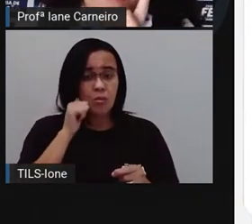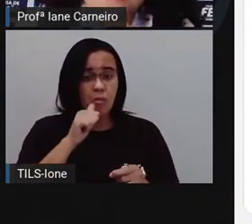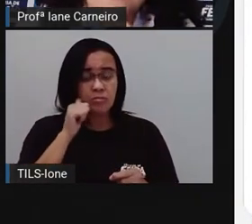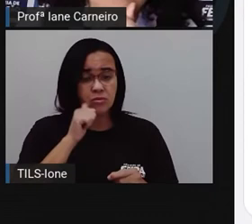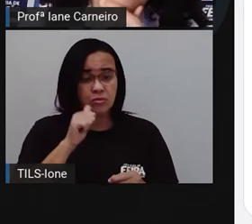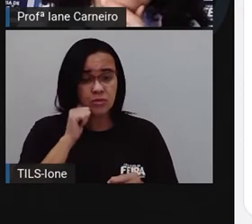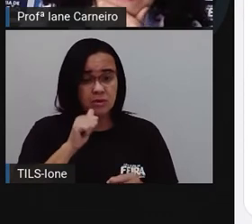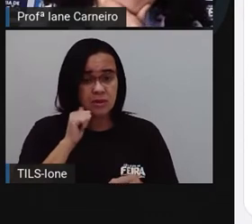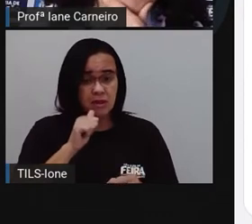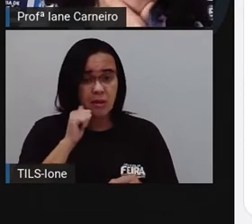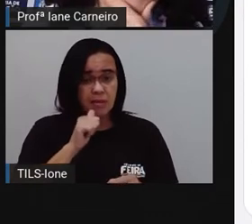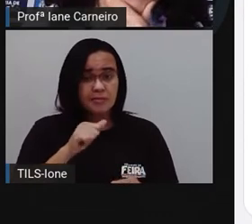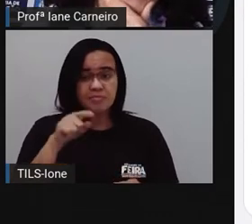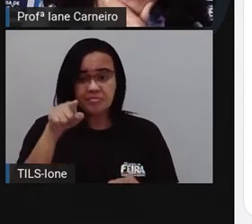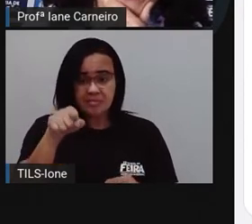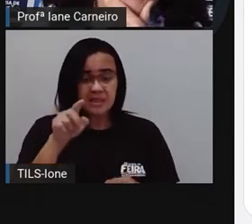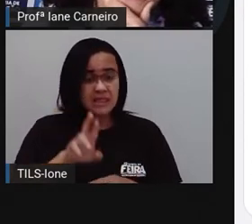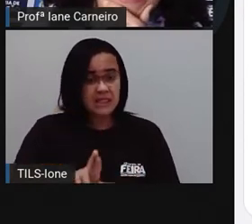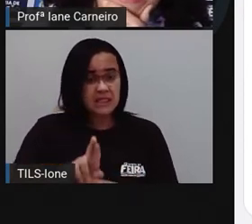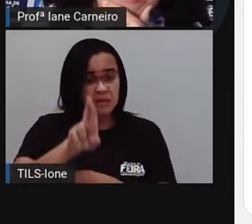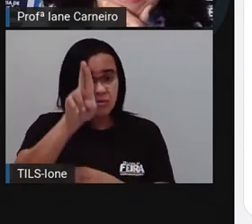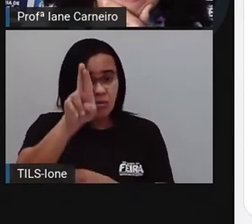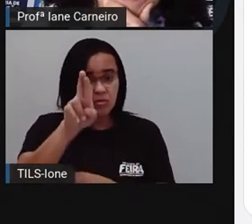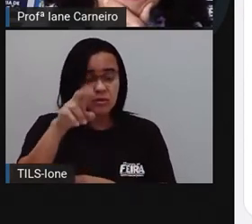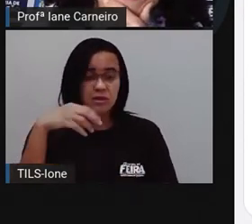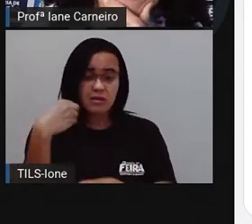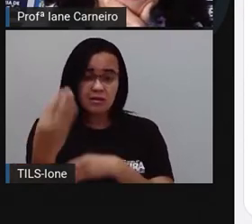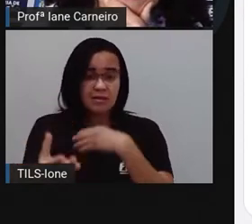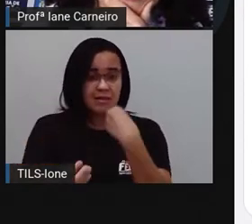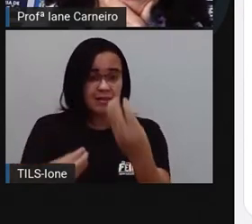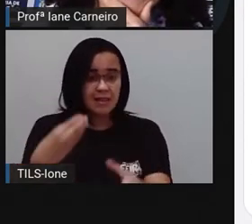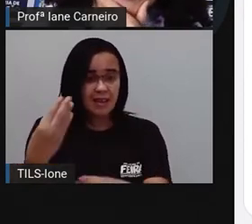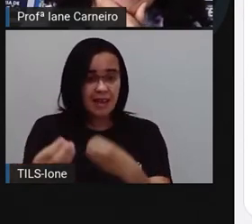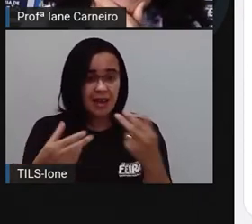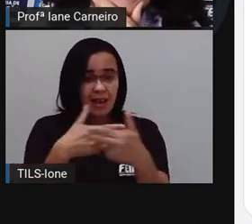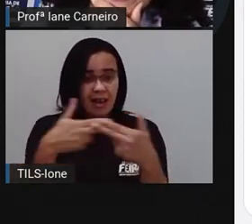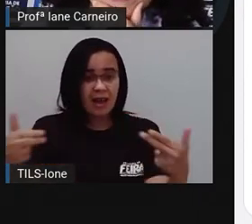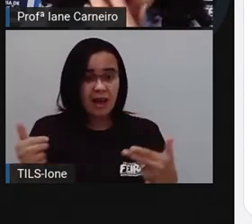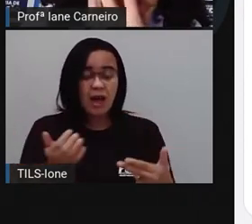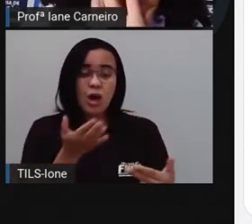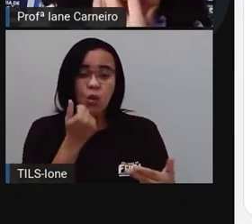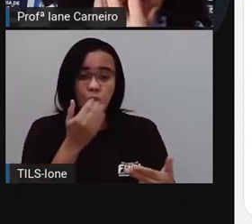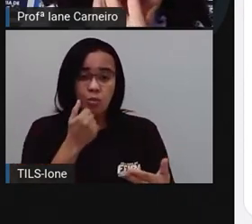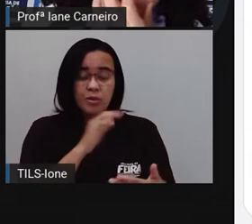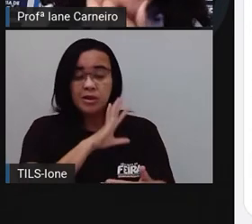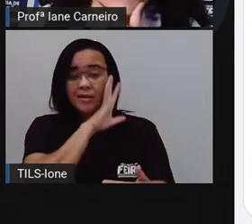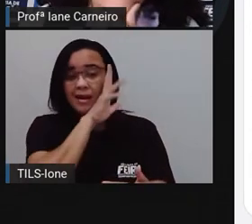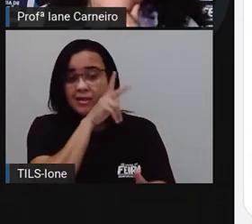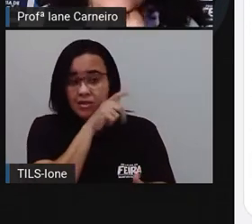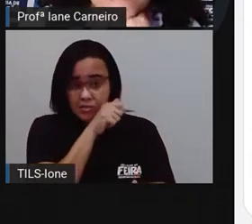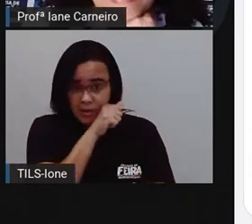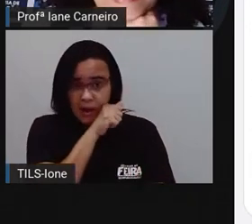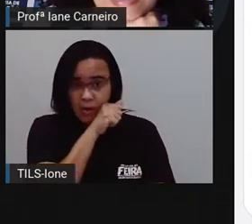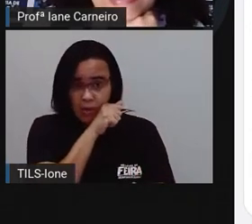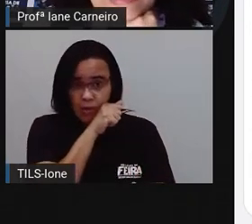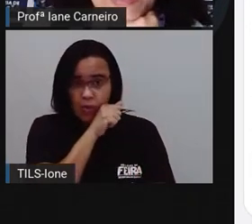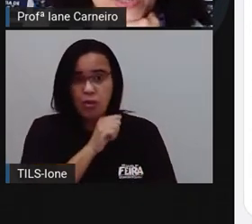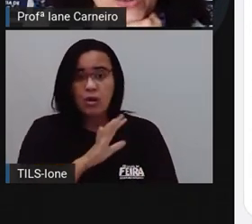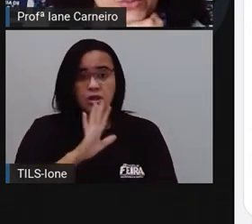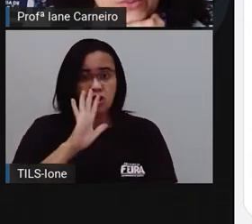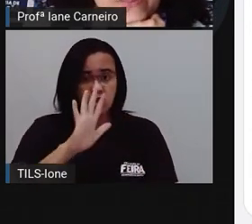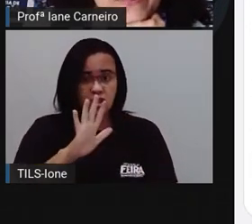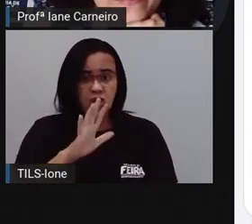répteis e já alimentou oito jacarés e doze jabutis. Quantos bichos ela